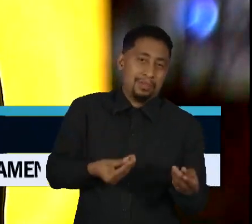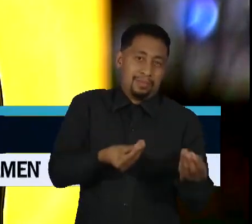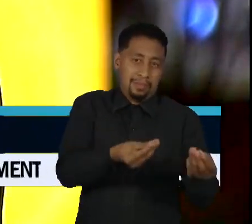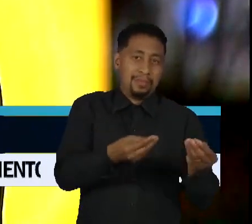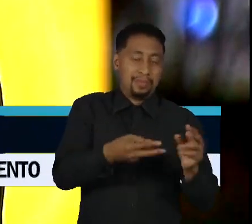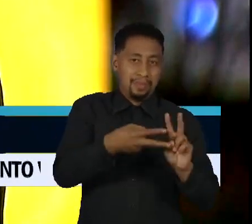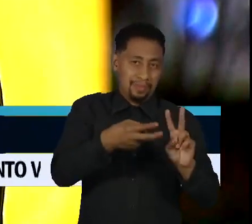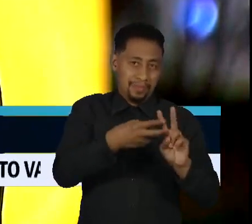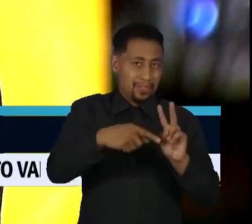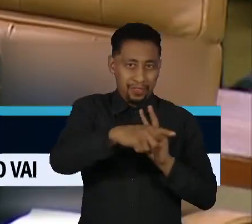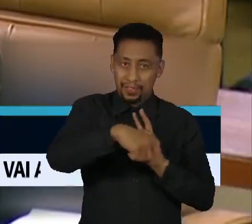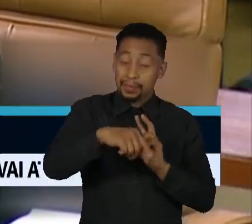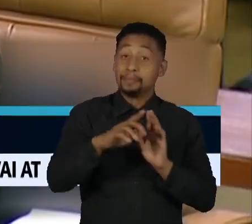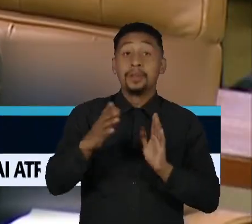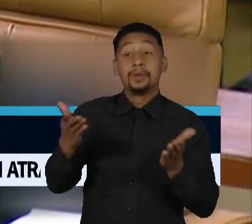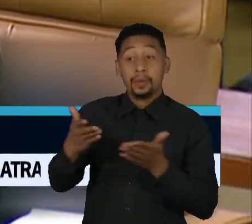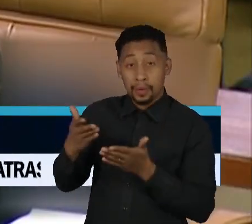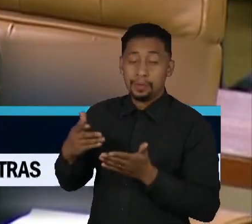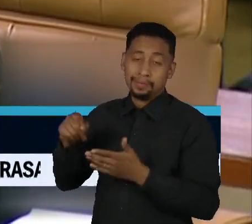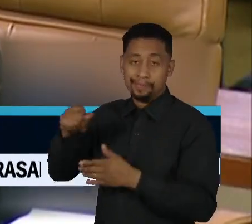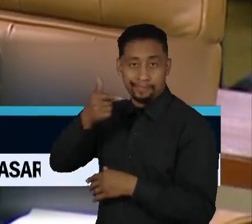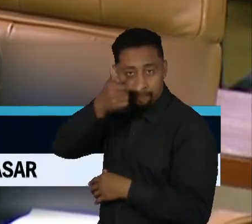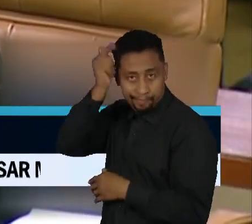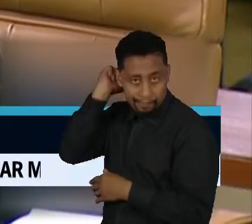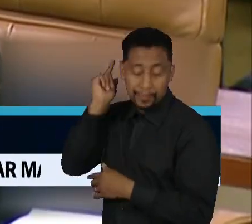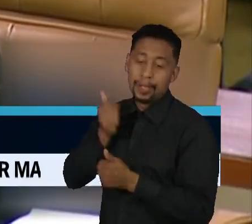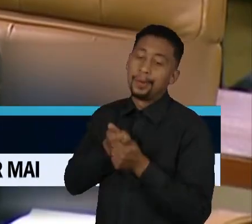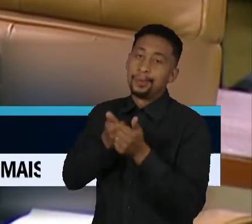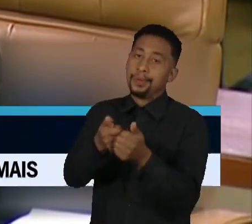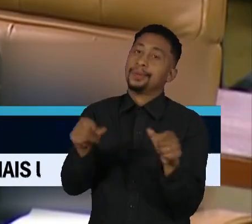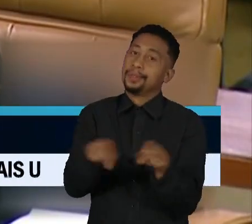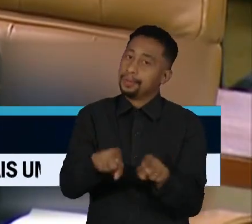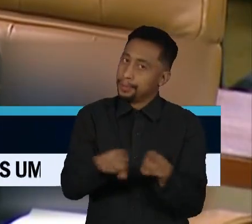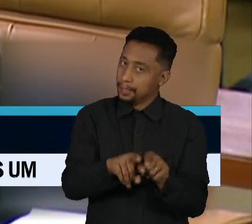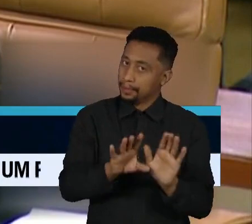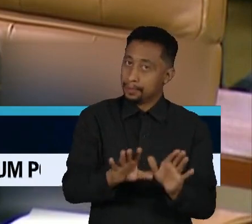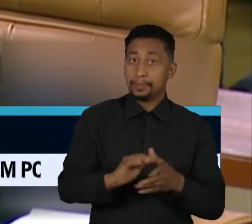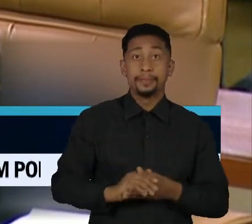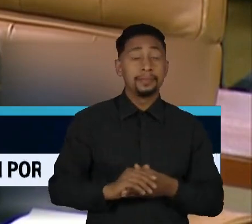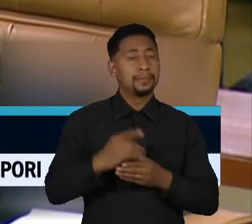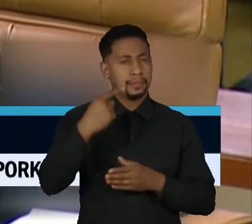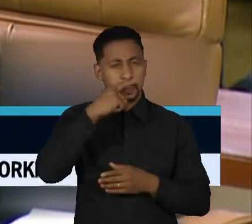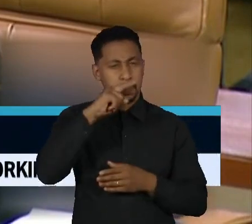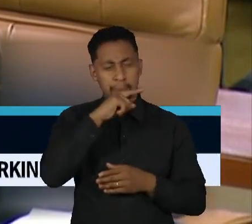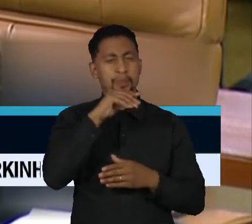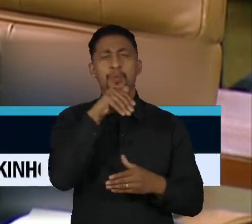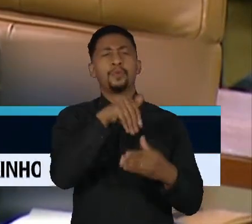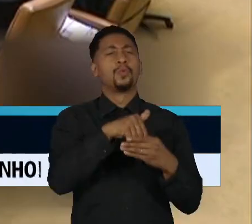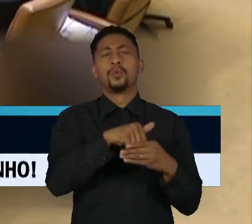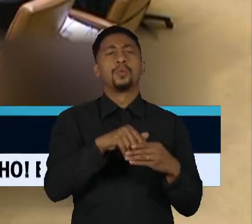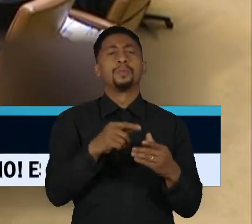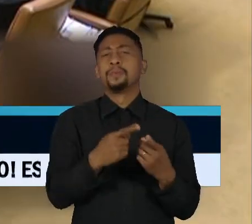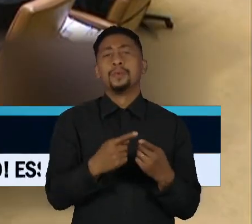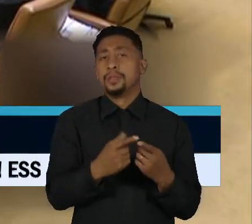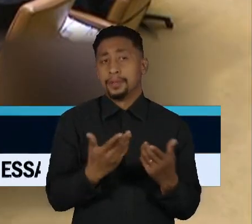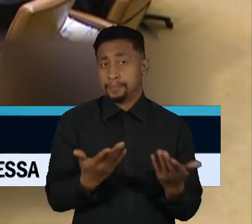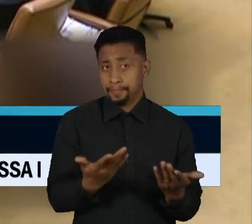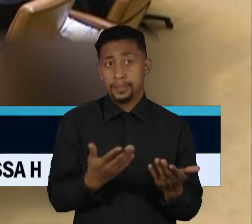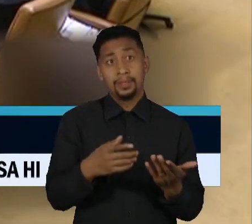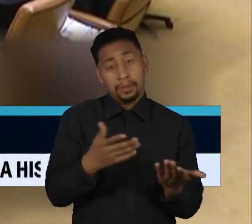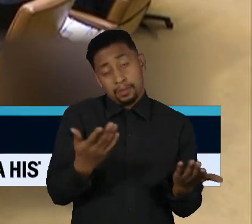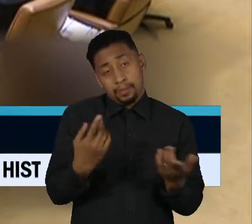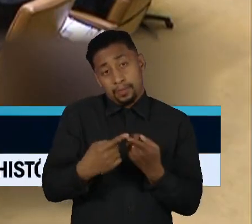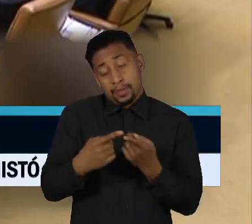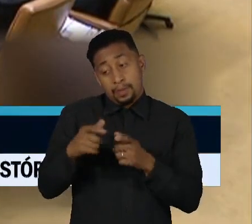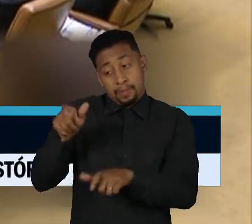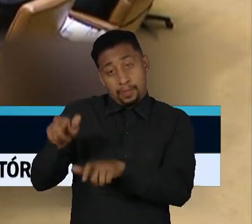Alexandre de Moraes. A única divergência em relação ao voto de Fachin foi sobre a indenização destinada aos